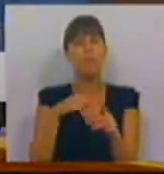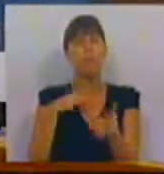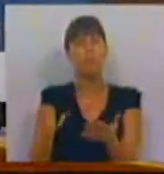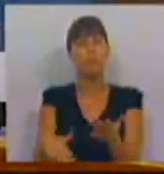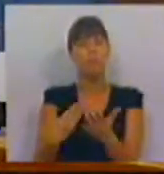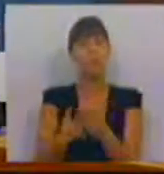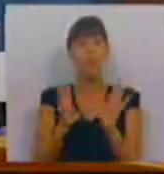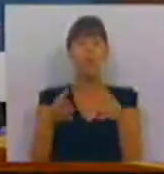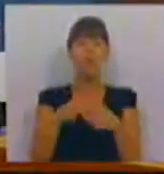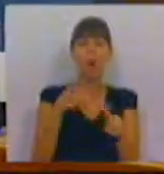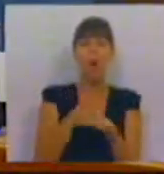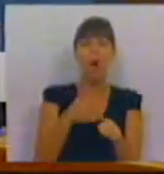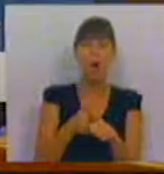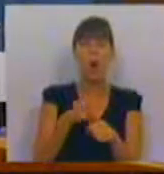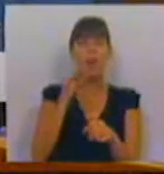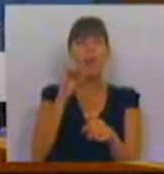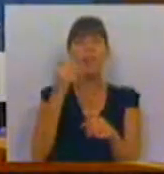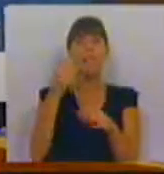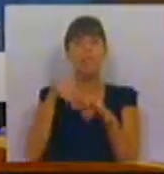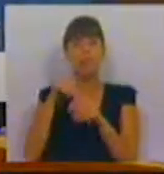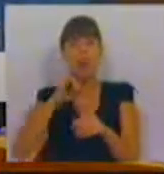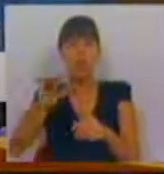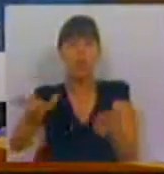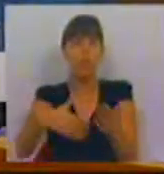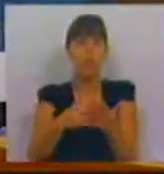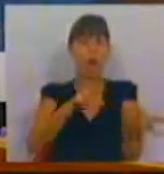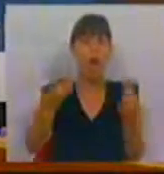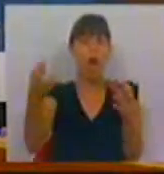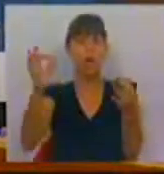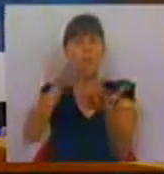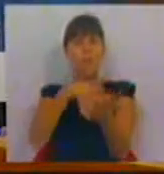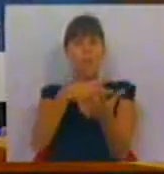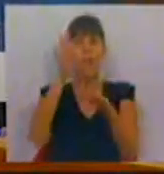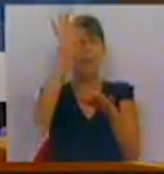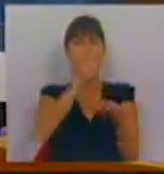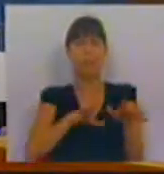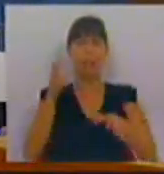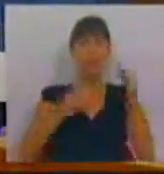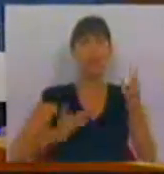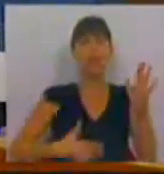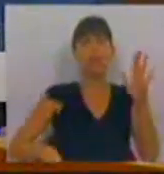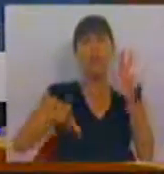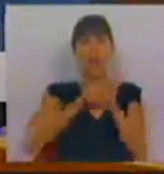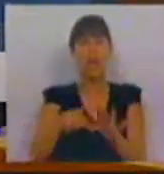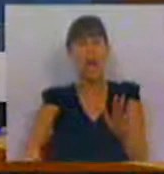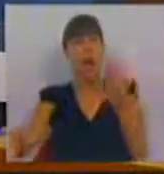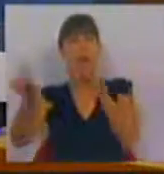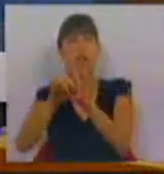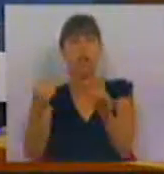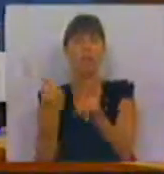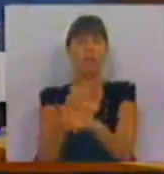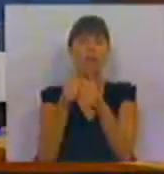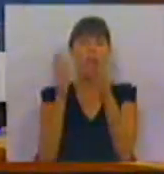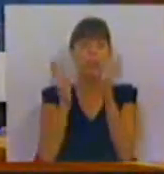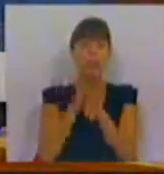propusemos uma comissão de acompanhamento dos sítios que foi votada, quando nós fizemos propostas de alteração ao mapa judiciário, ao decreto de lei, à lei, etc.,